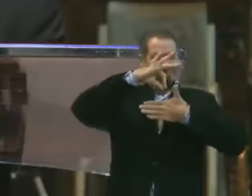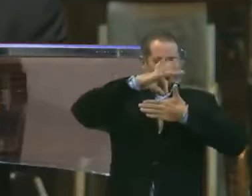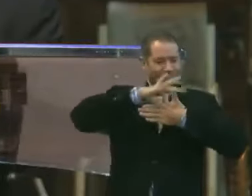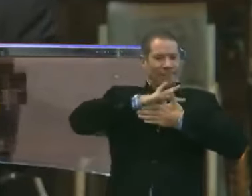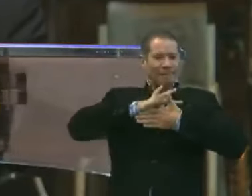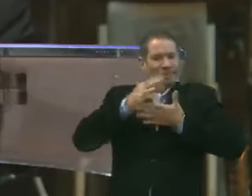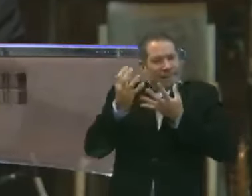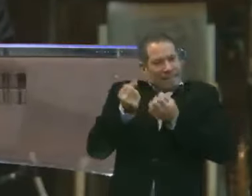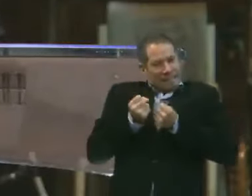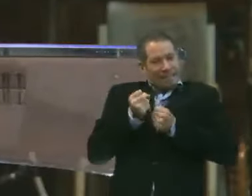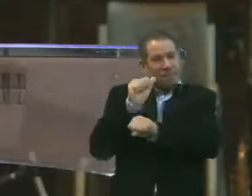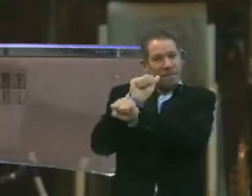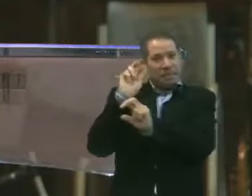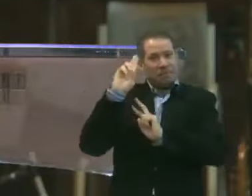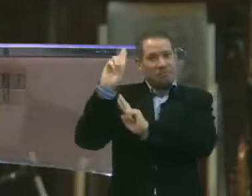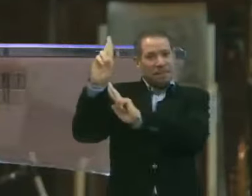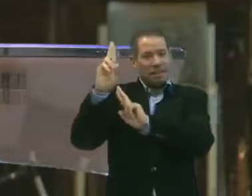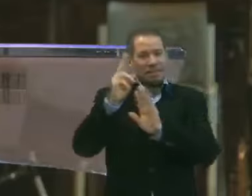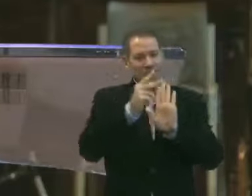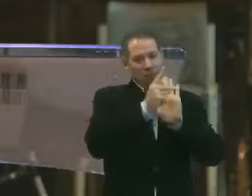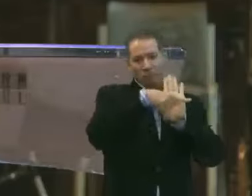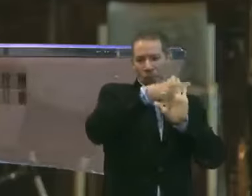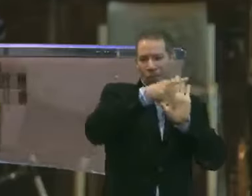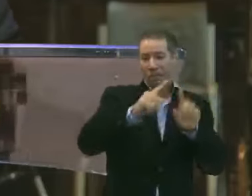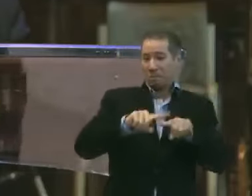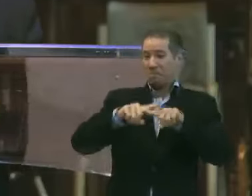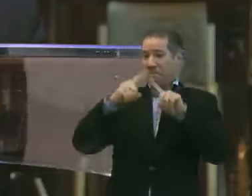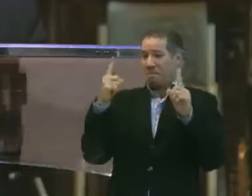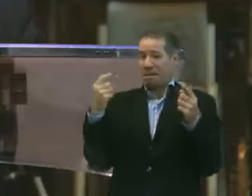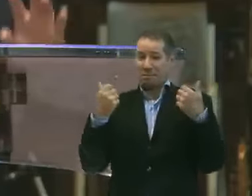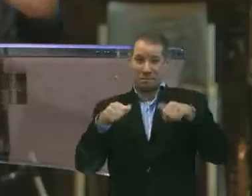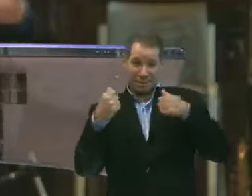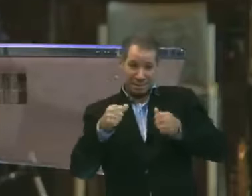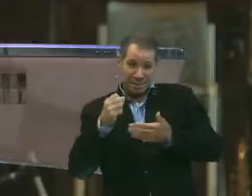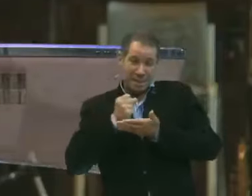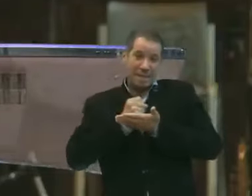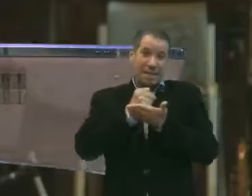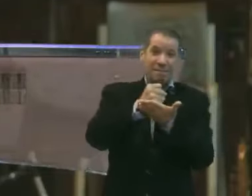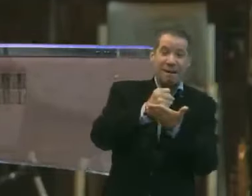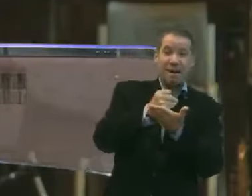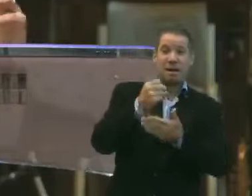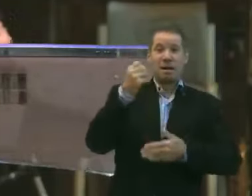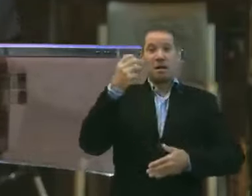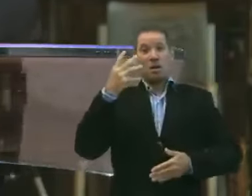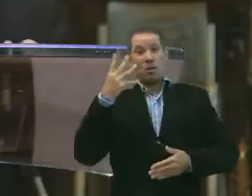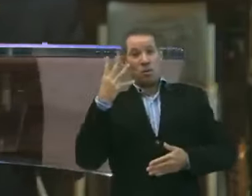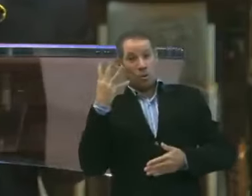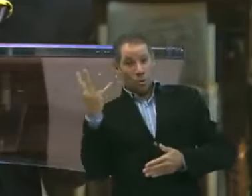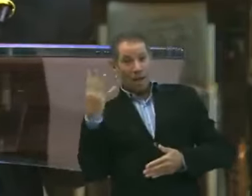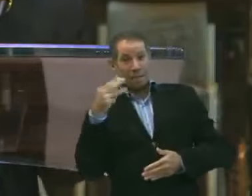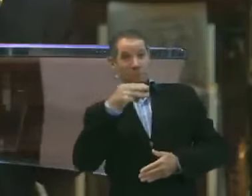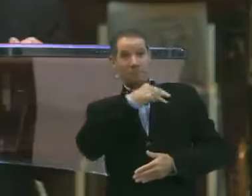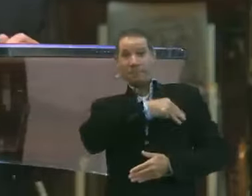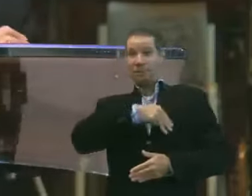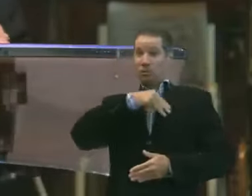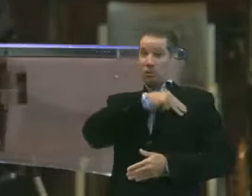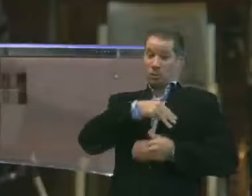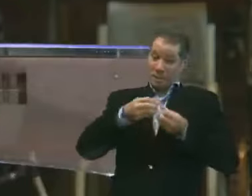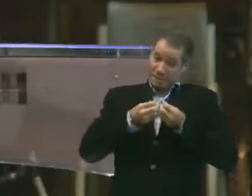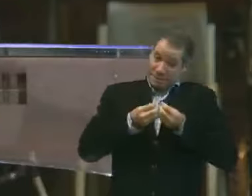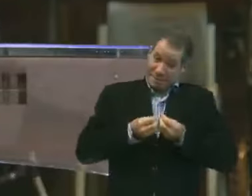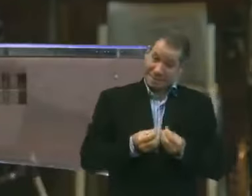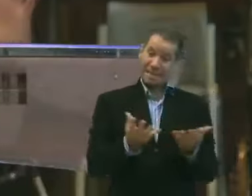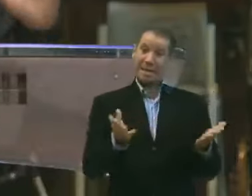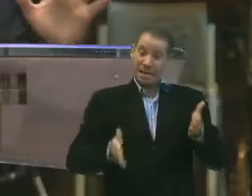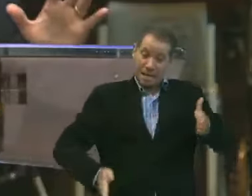esperança ali no projeto. Mas eu preciso levar quatro missionários para entregarem